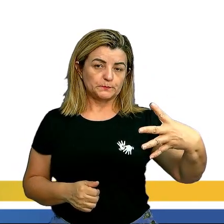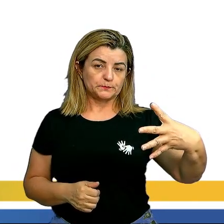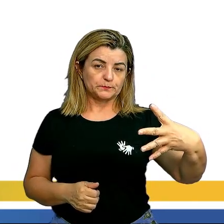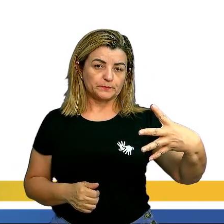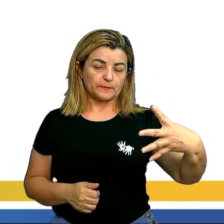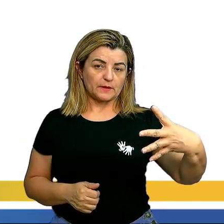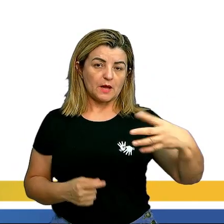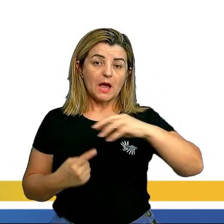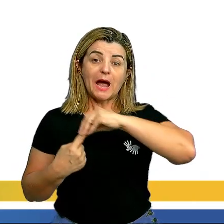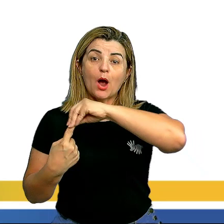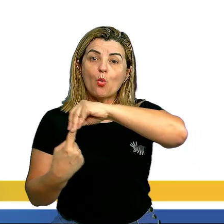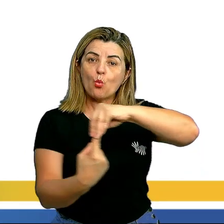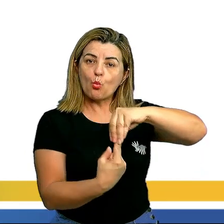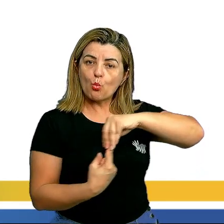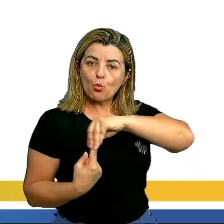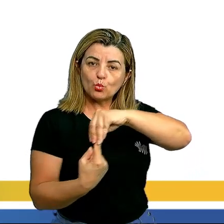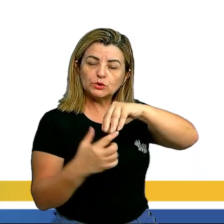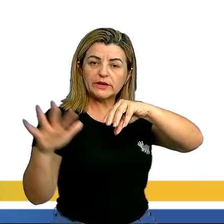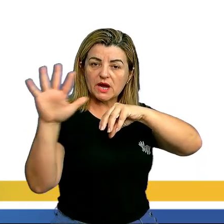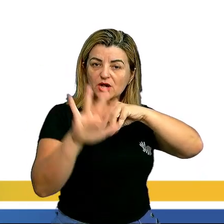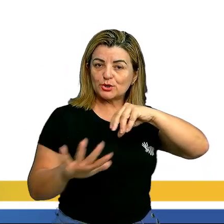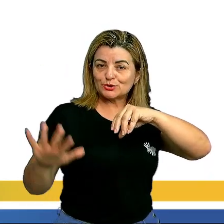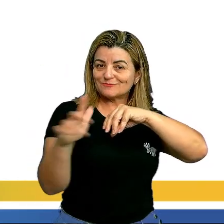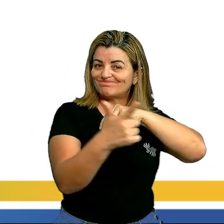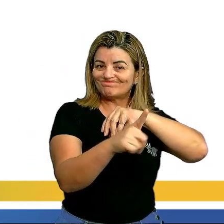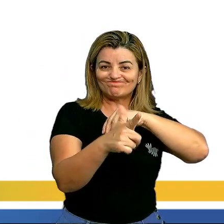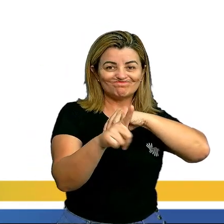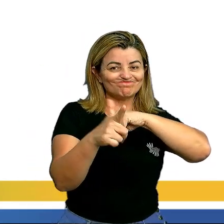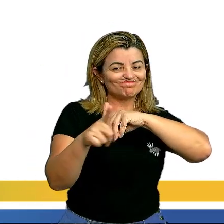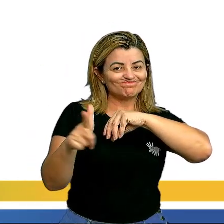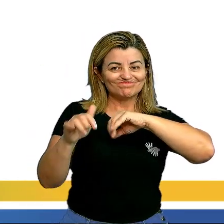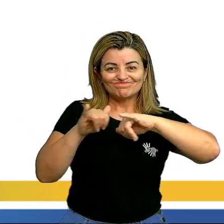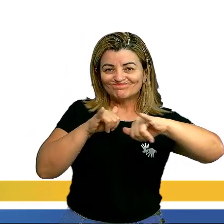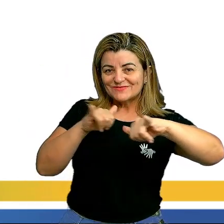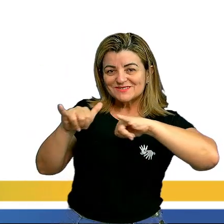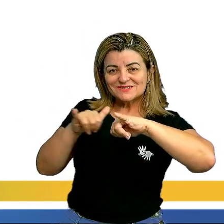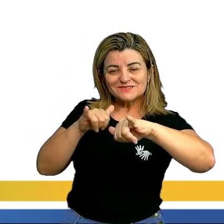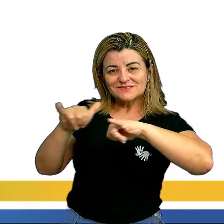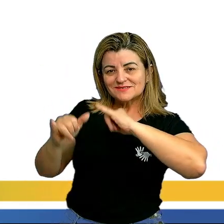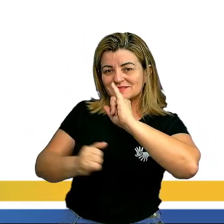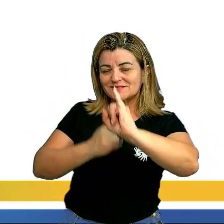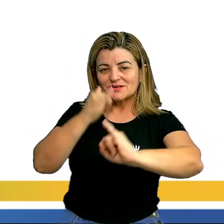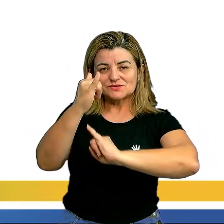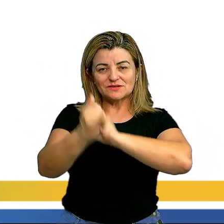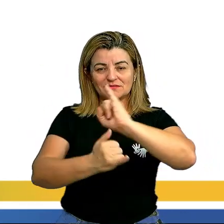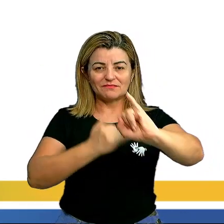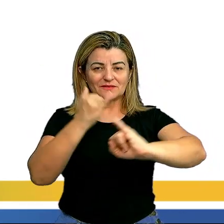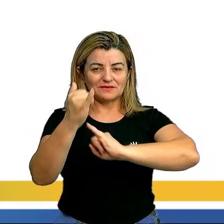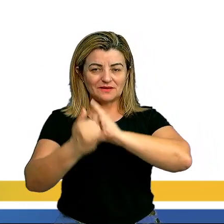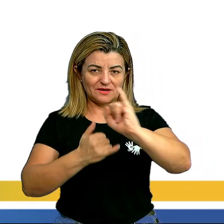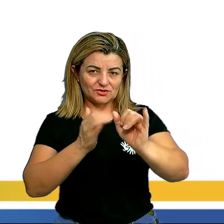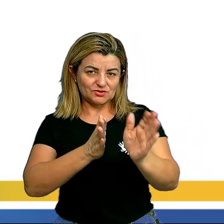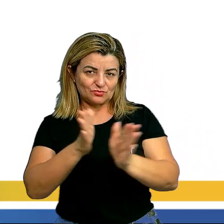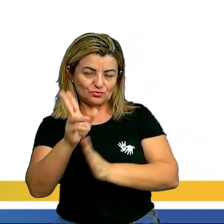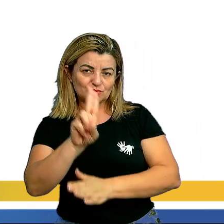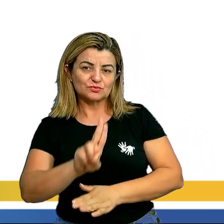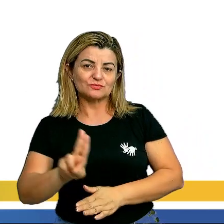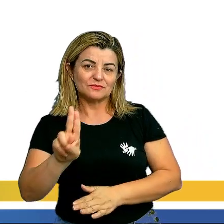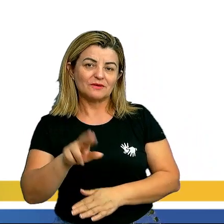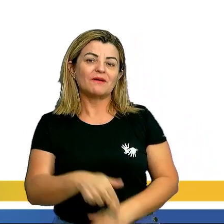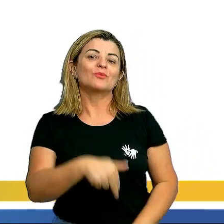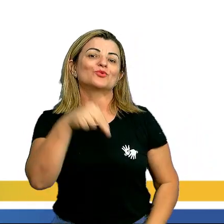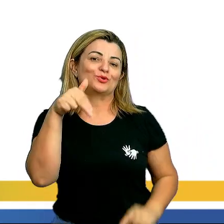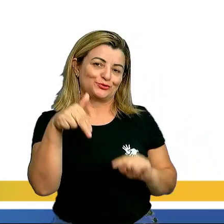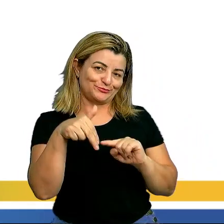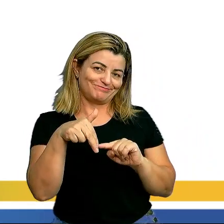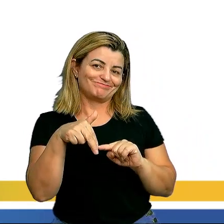A única região brasileira que não segue o padrão de utilização da internet é o